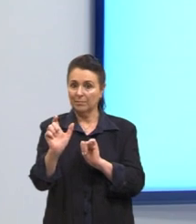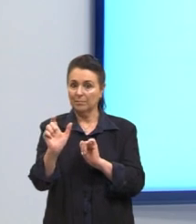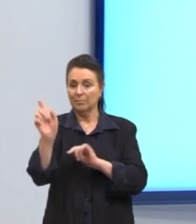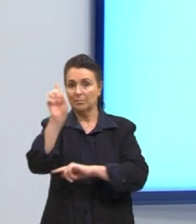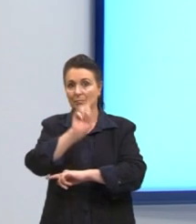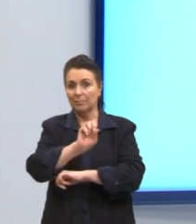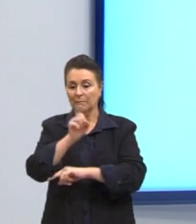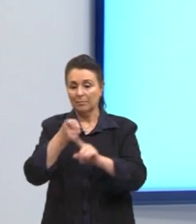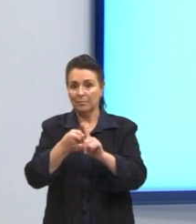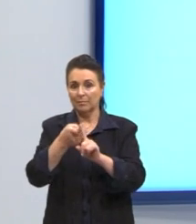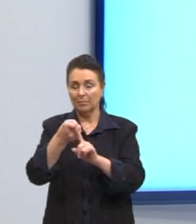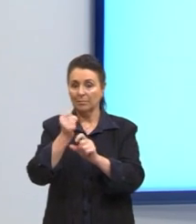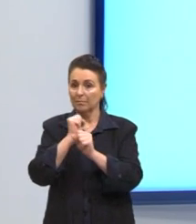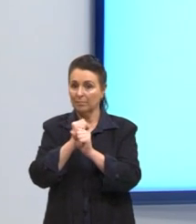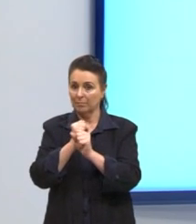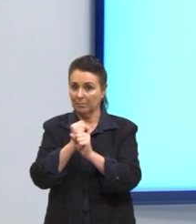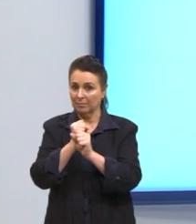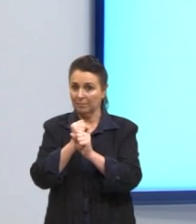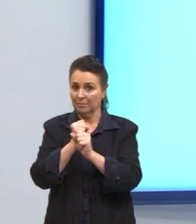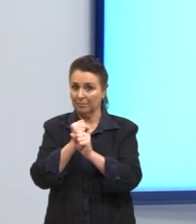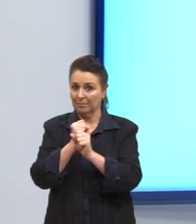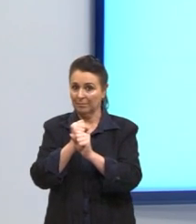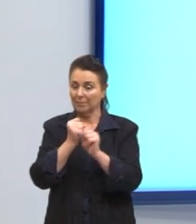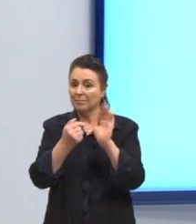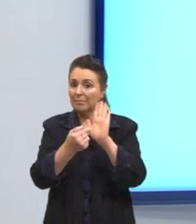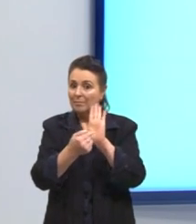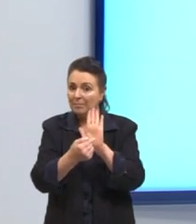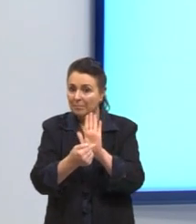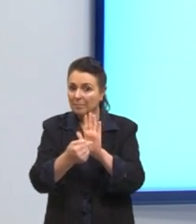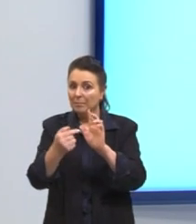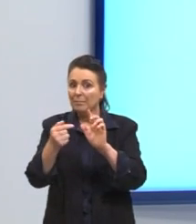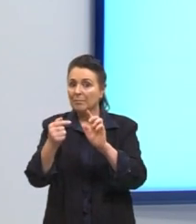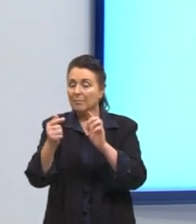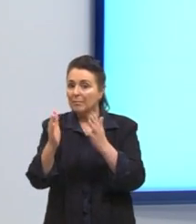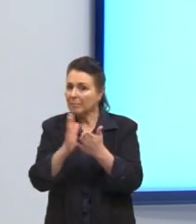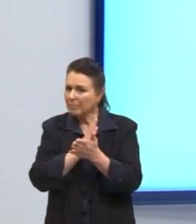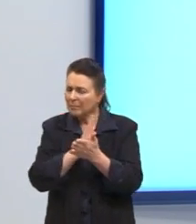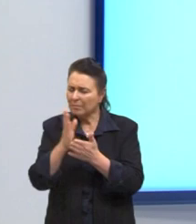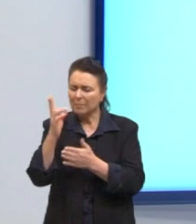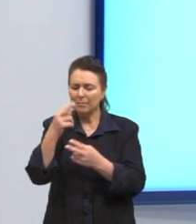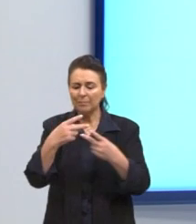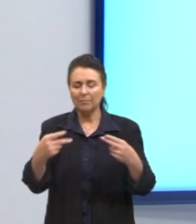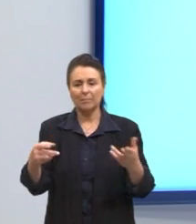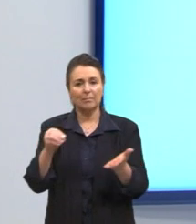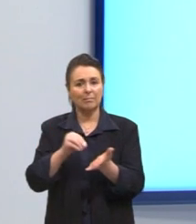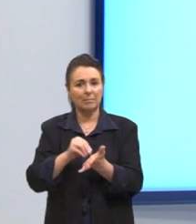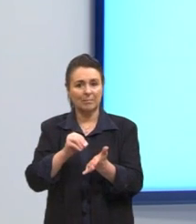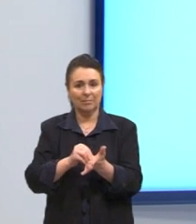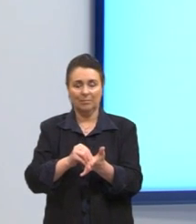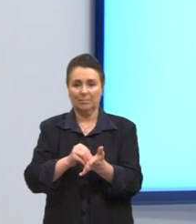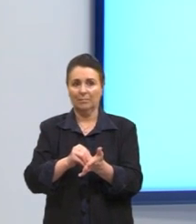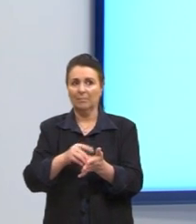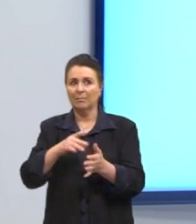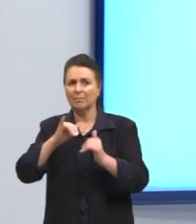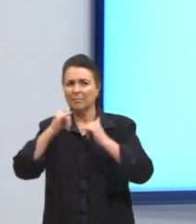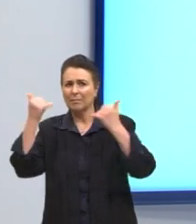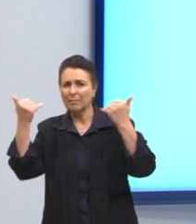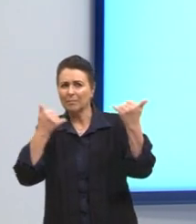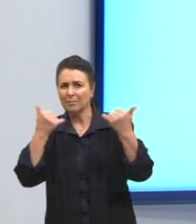extra ao trecho em que estão sendo usados. Então, é como se fosse uma informação complementar.